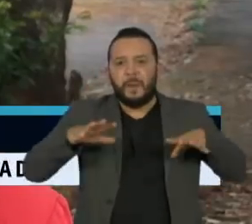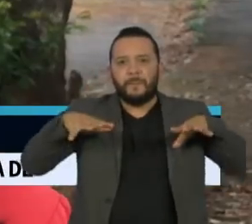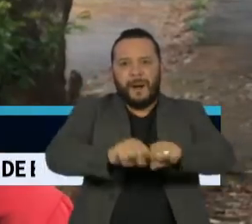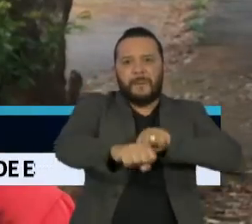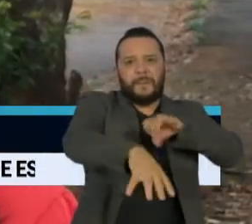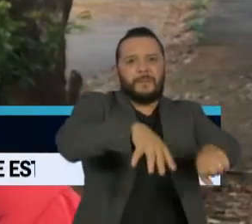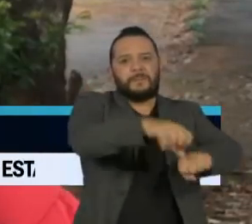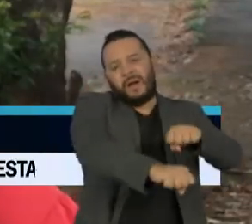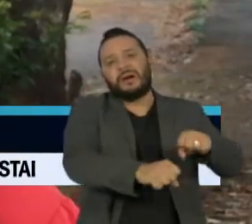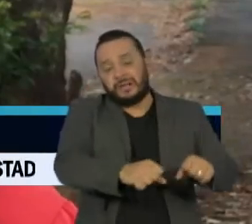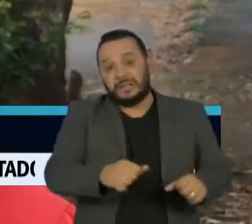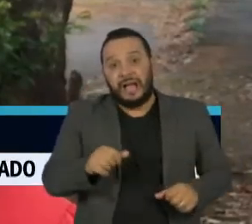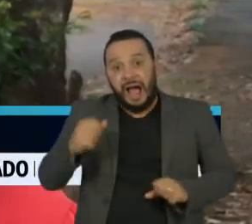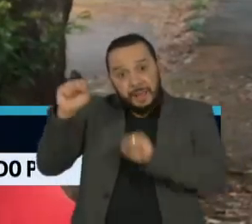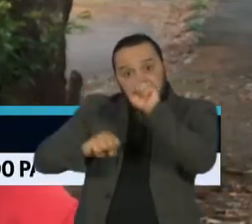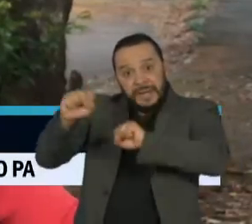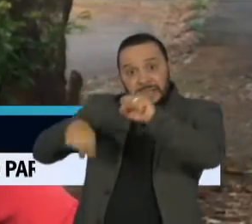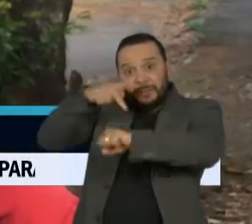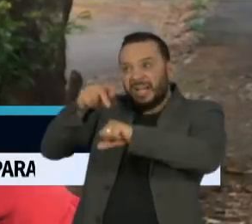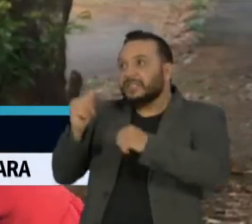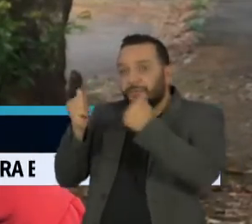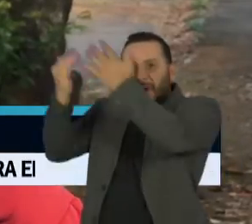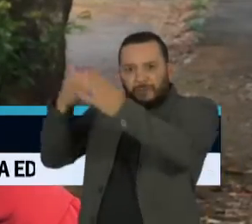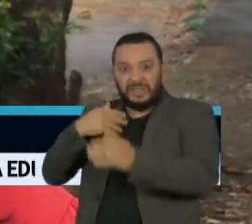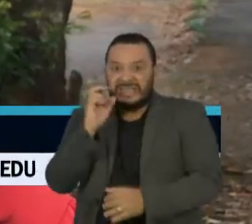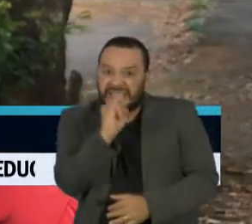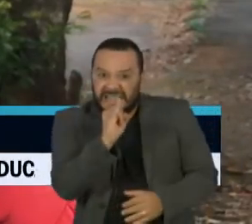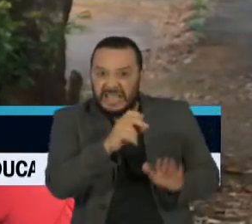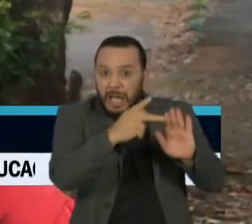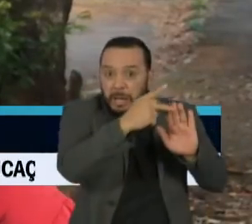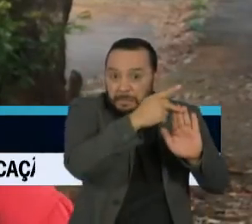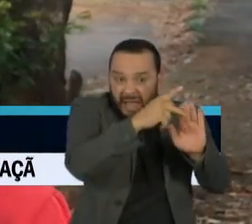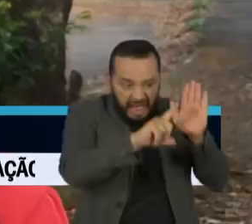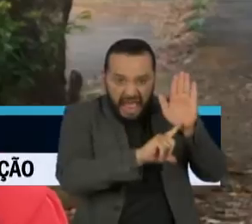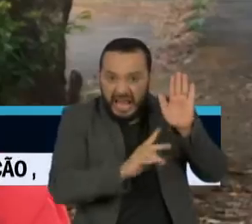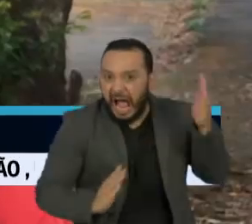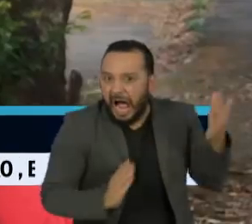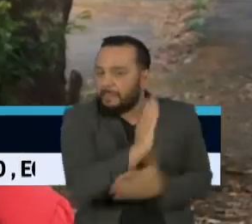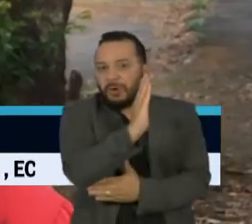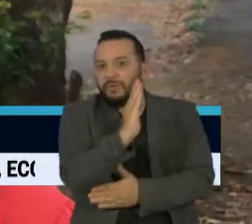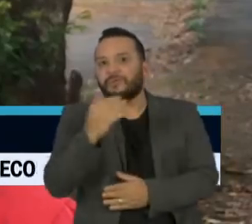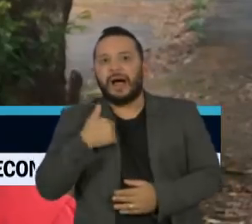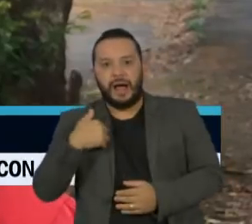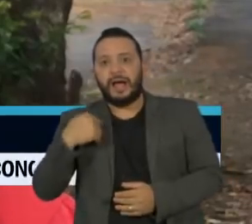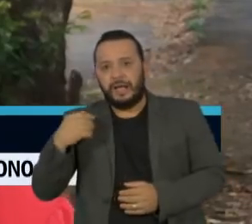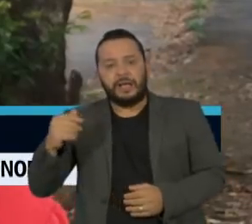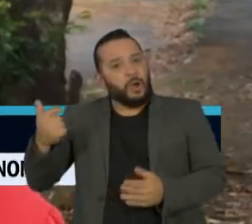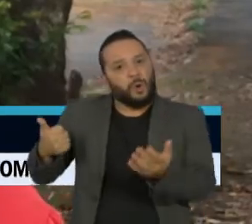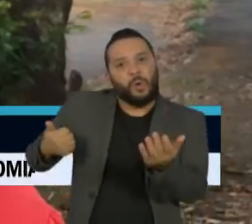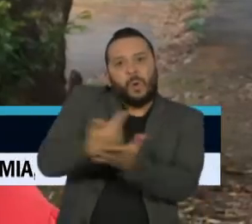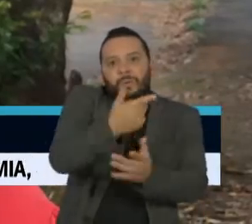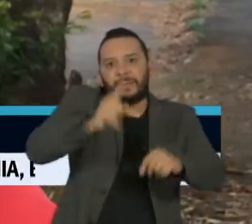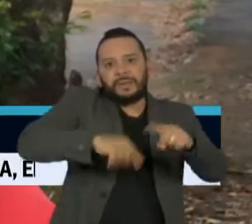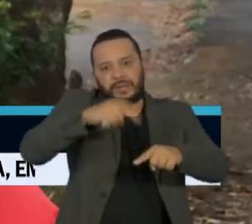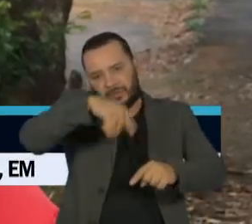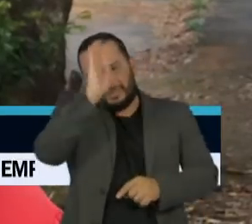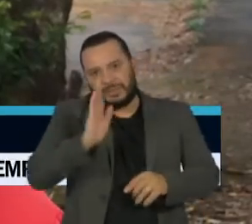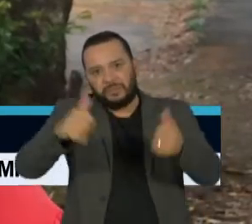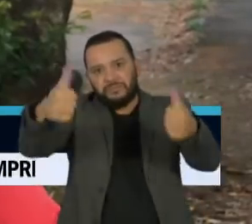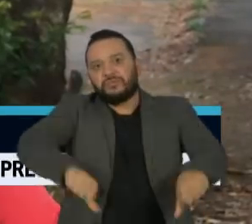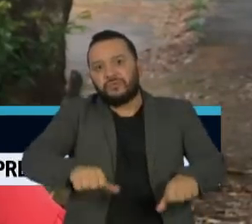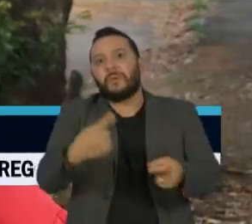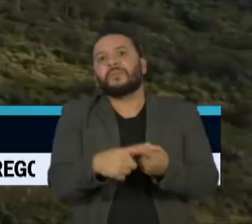aos produtos brasileiros no exterior e que o texto coloca em risco a sobrevivência da floresta, dos povos tradicionais e os